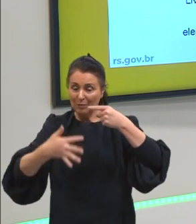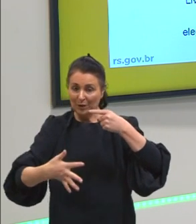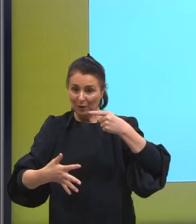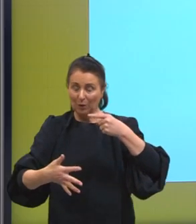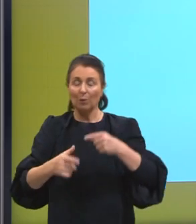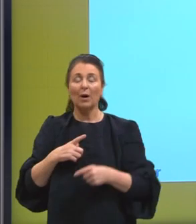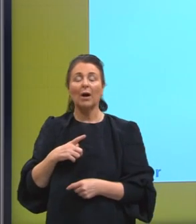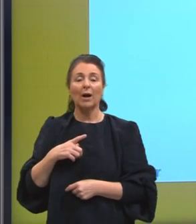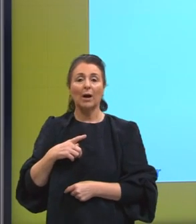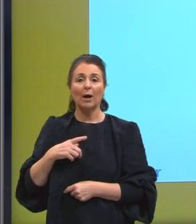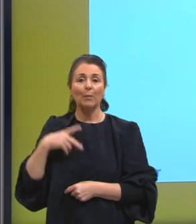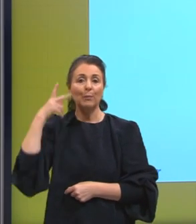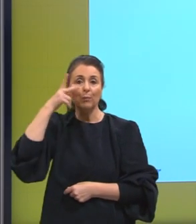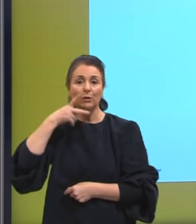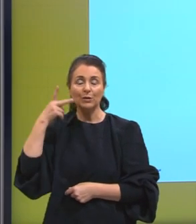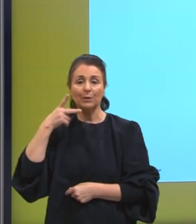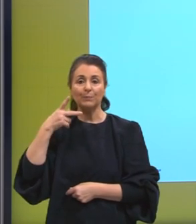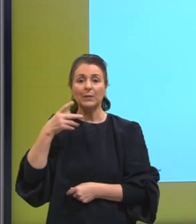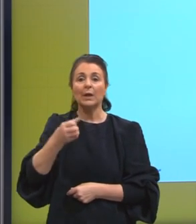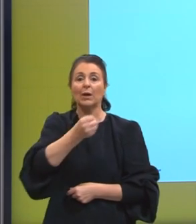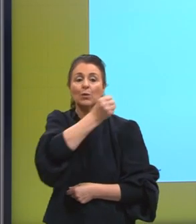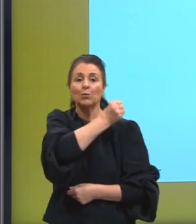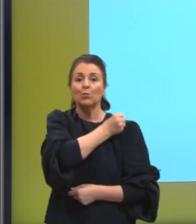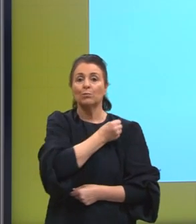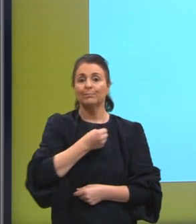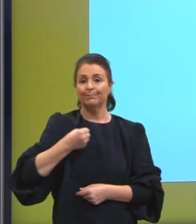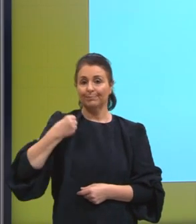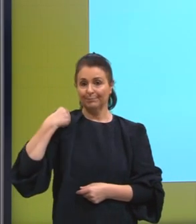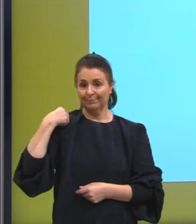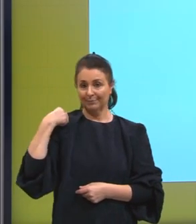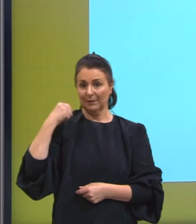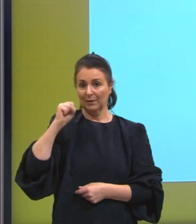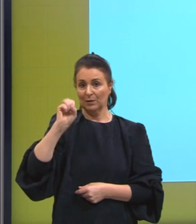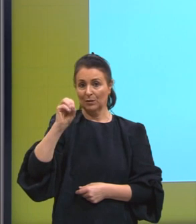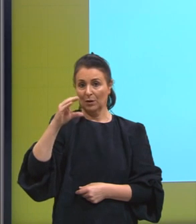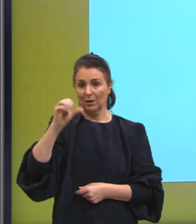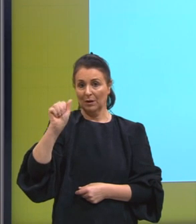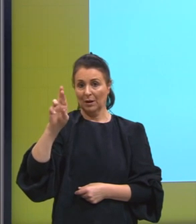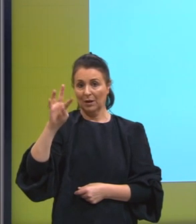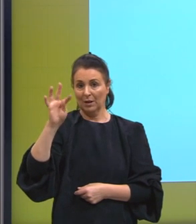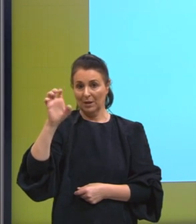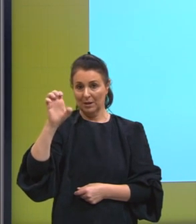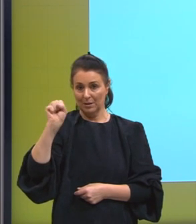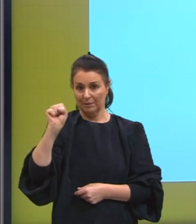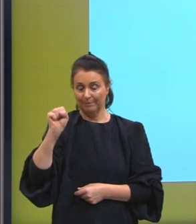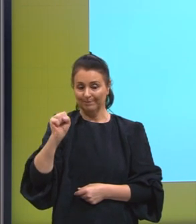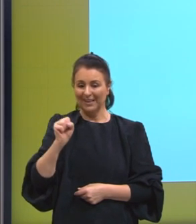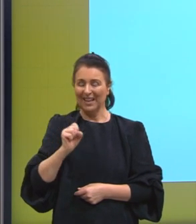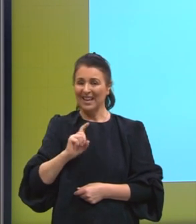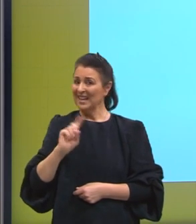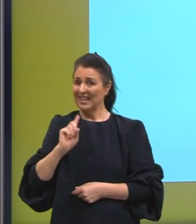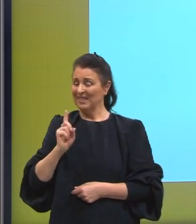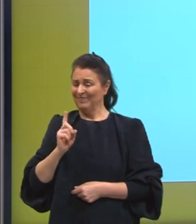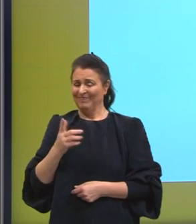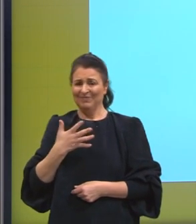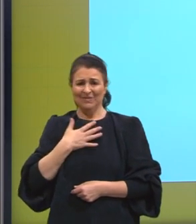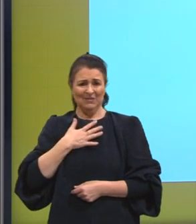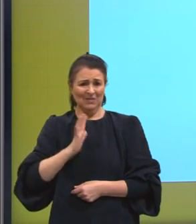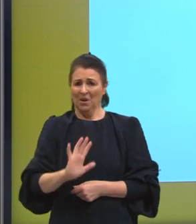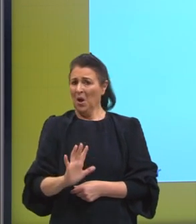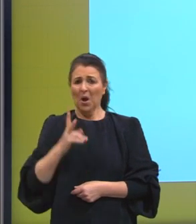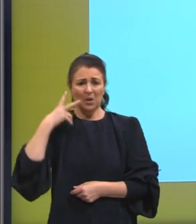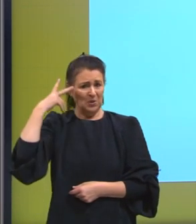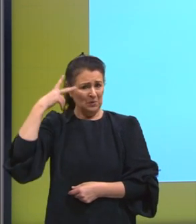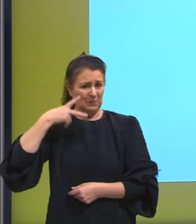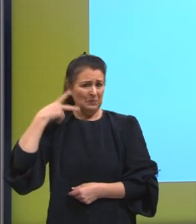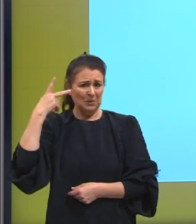o Sócrates, ele não era a favor da política, o Sócrates não era a favor da política, ele